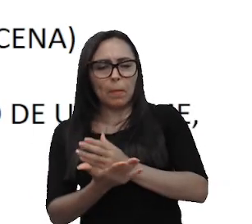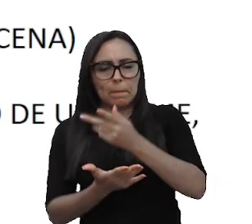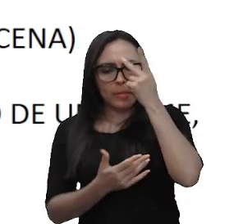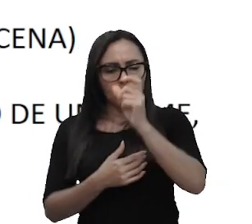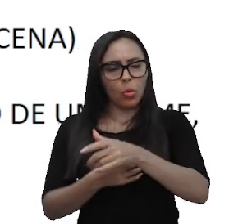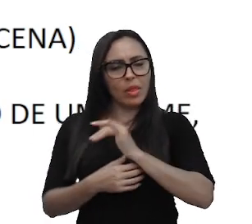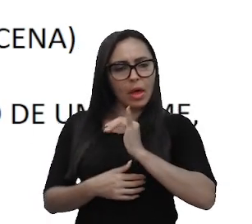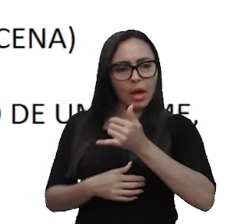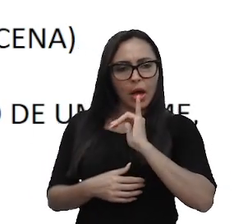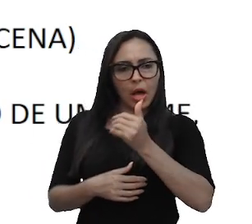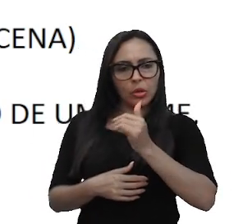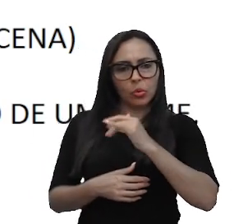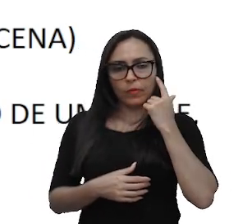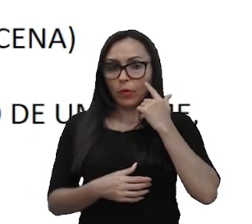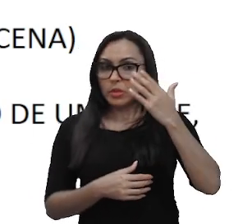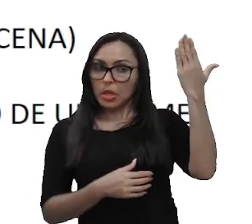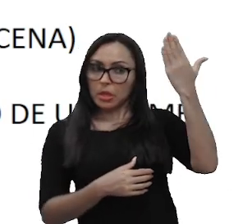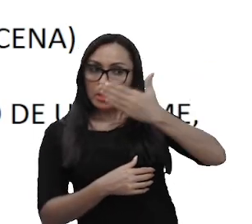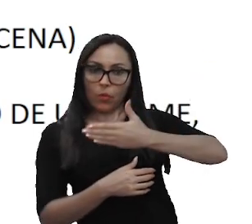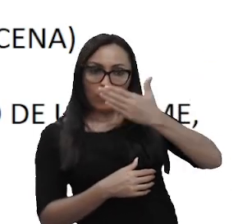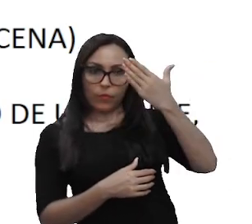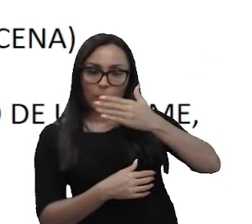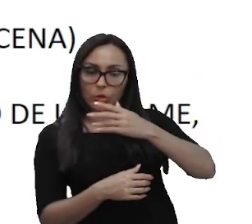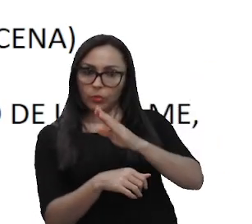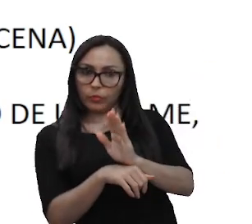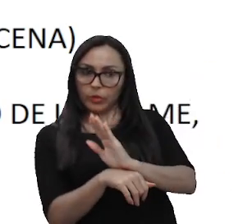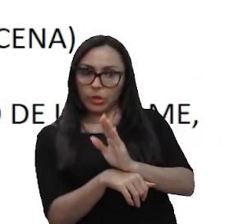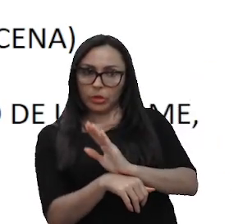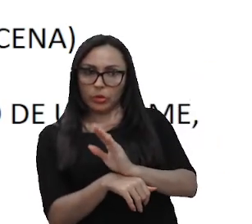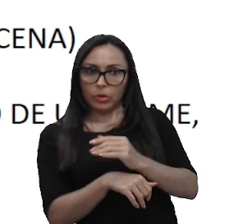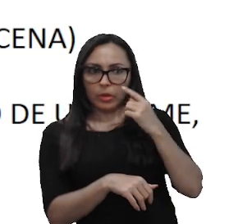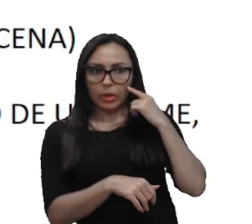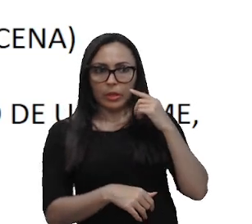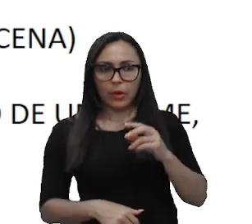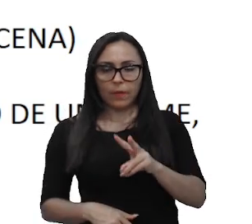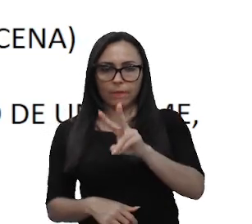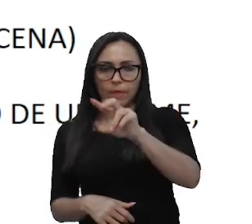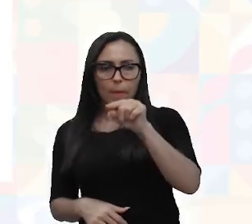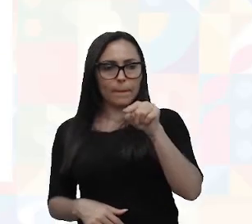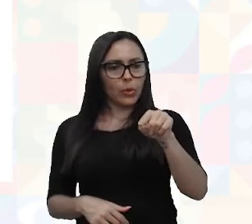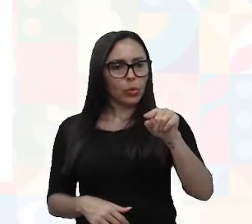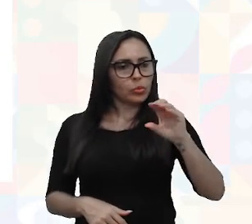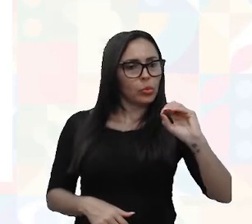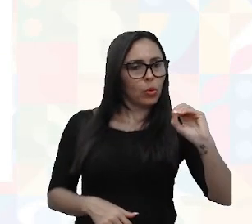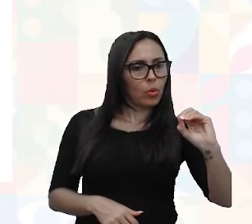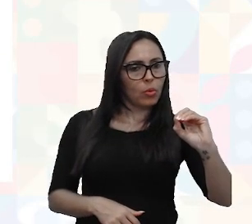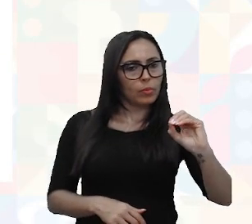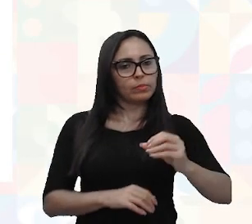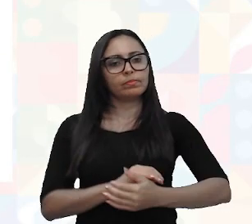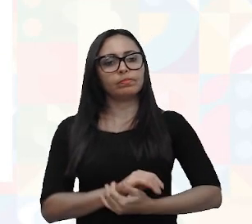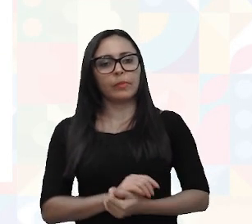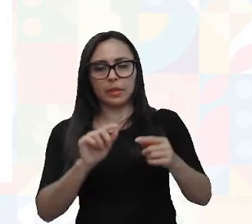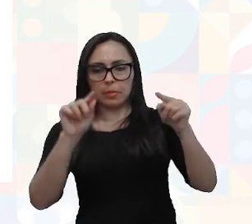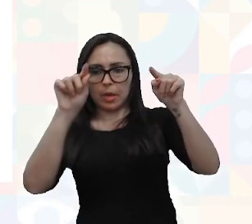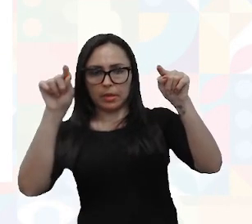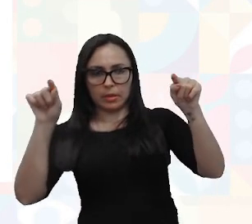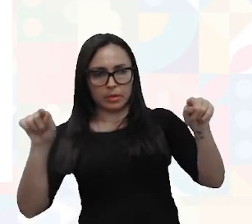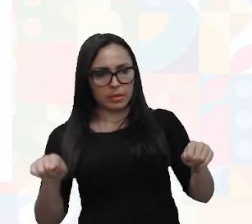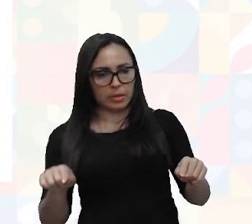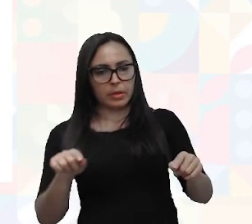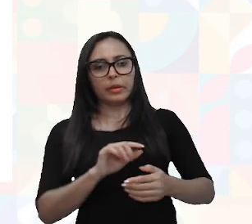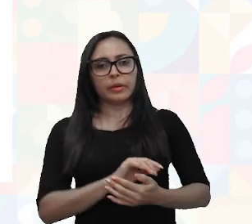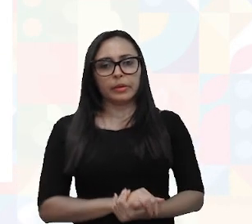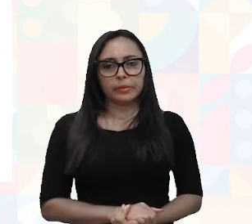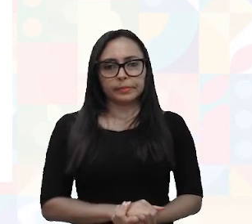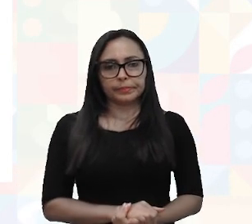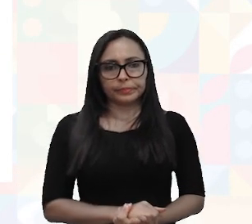não aparece no vídeo, você vai, vai usar essa abreviação aí, V.O, entre, entre parênteses. Para